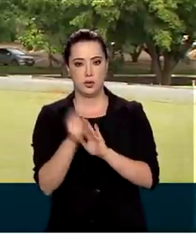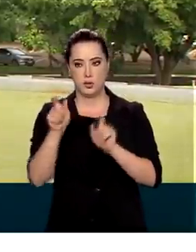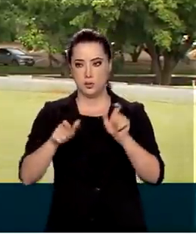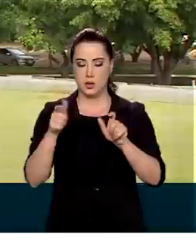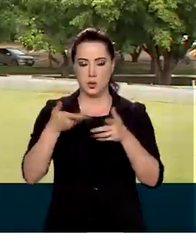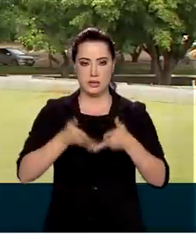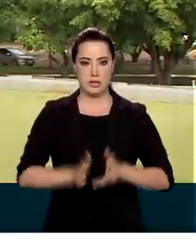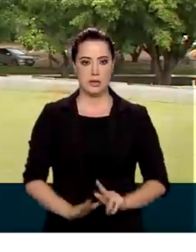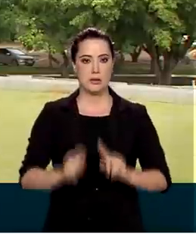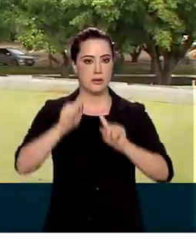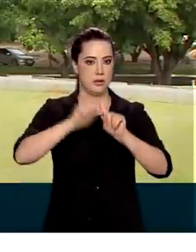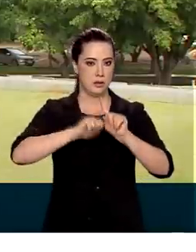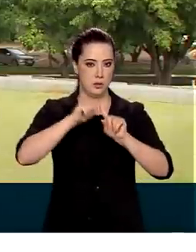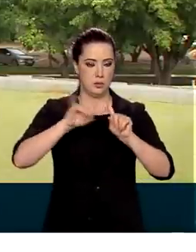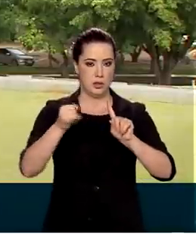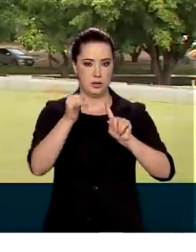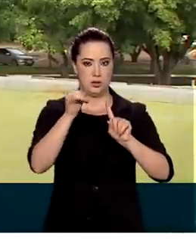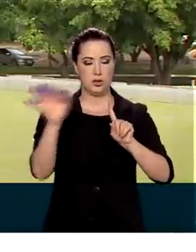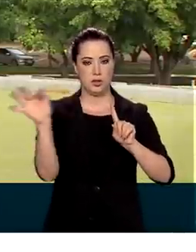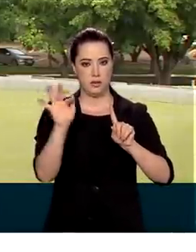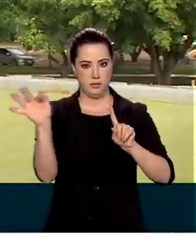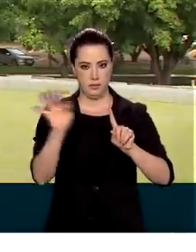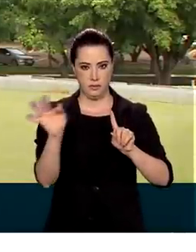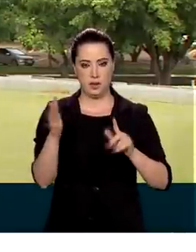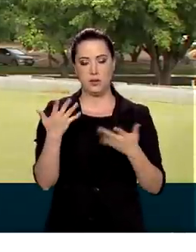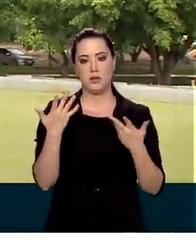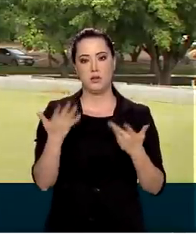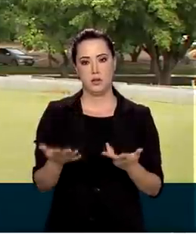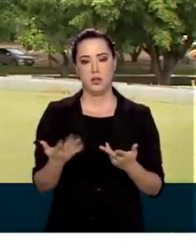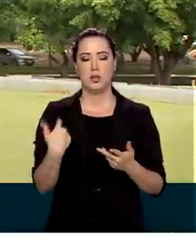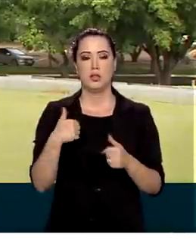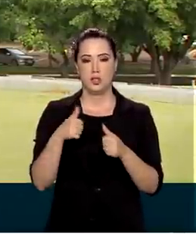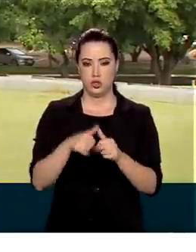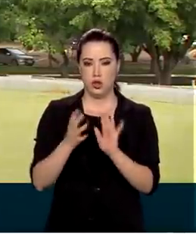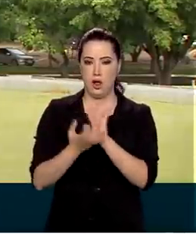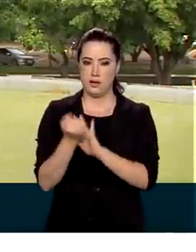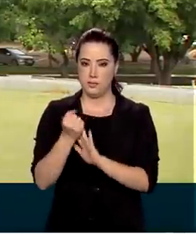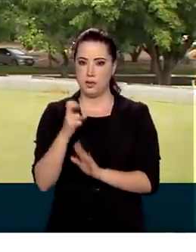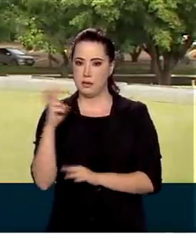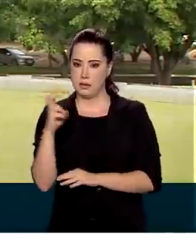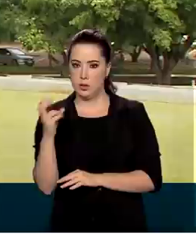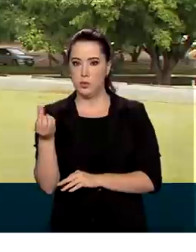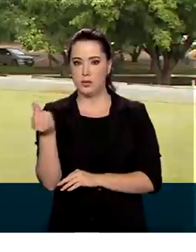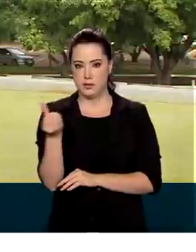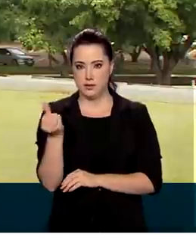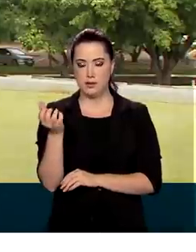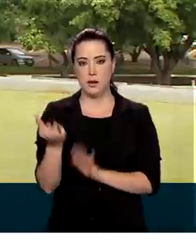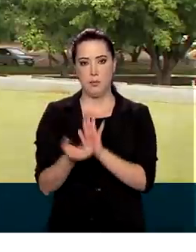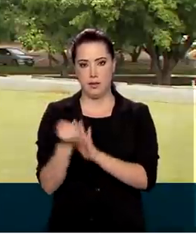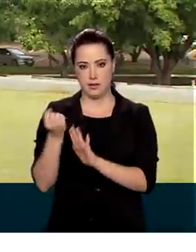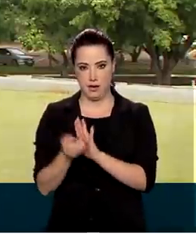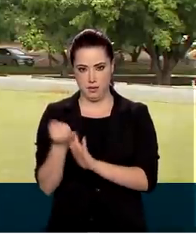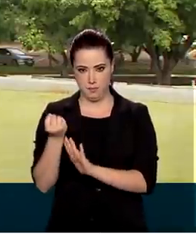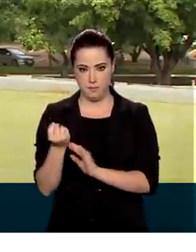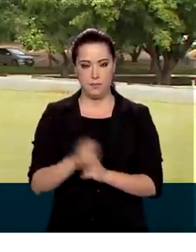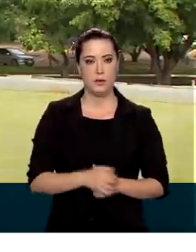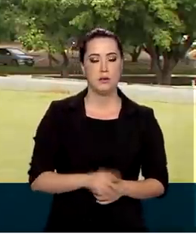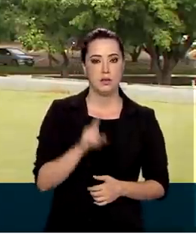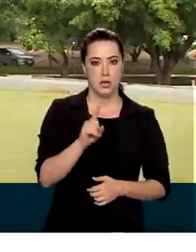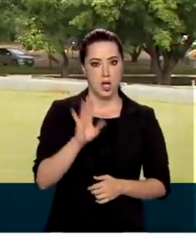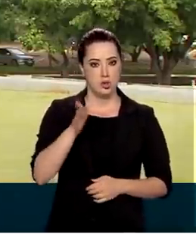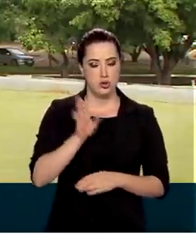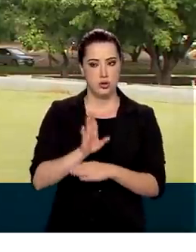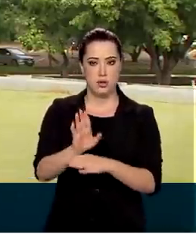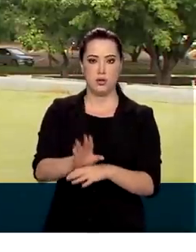os nascidos nos meses de janeiro e fevereiro dos ciclos 5 e 6. No total, foram acreditados 4 bilhões